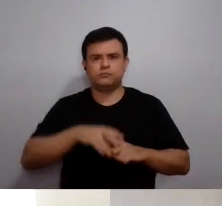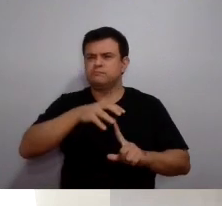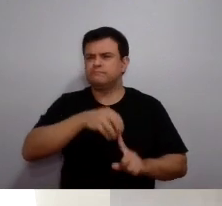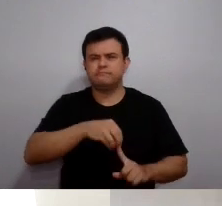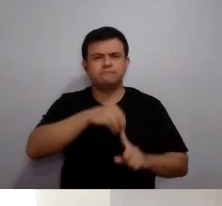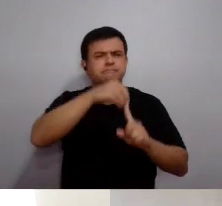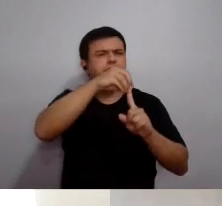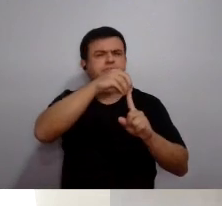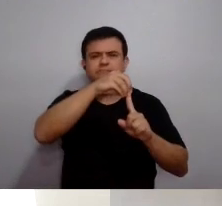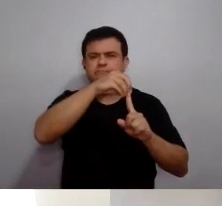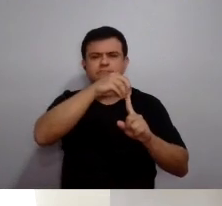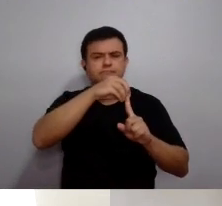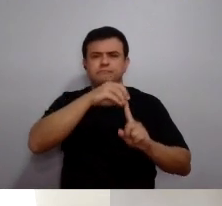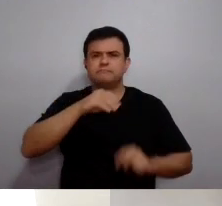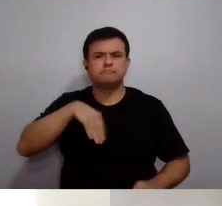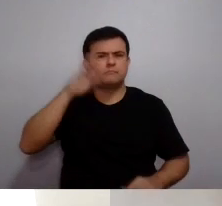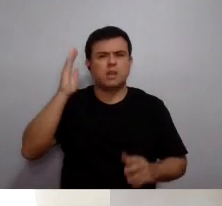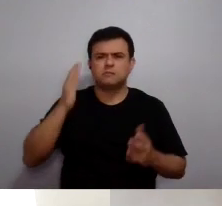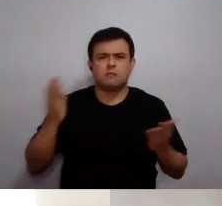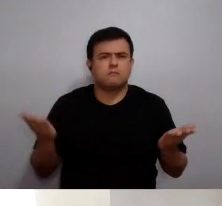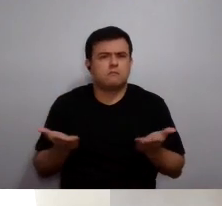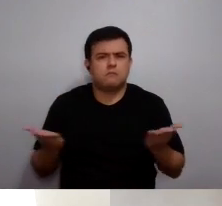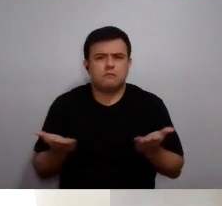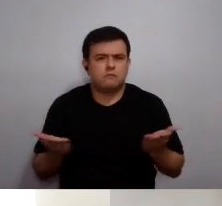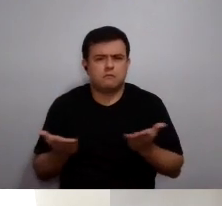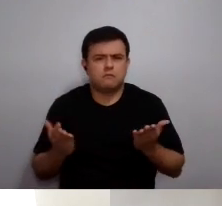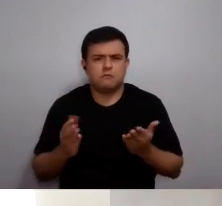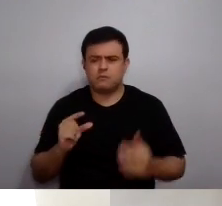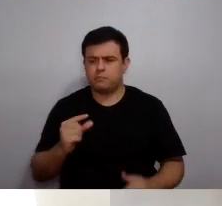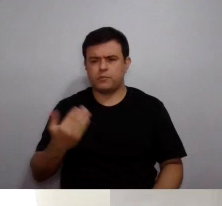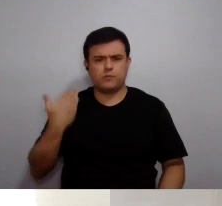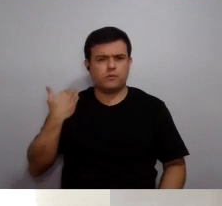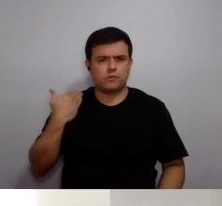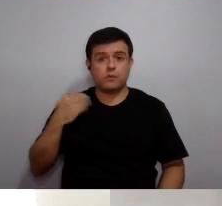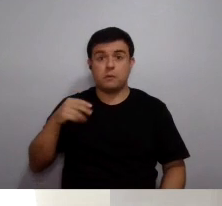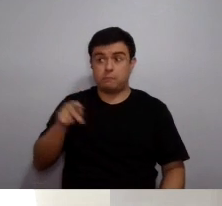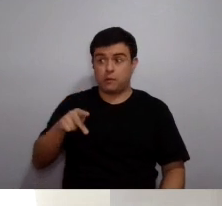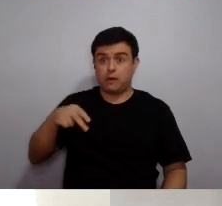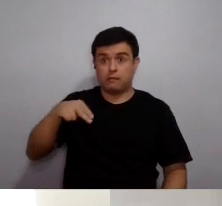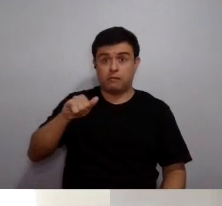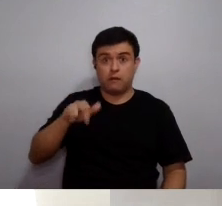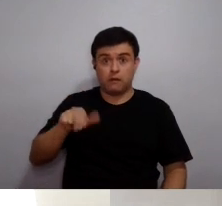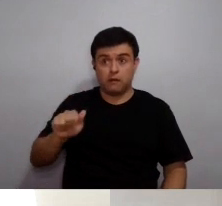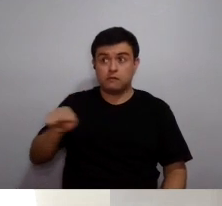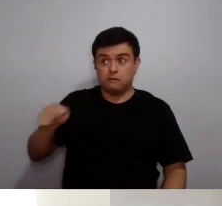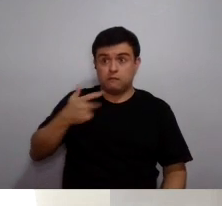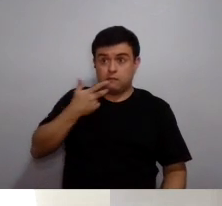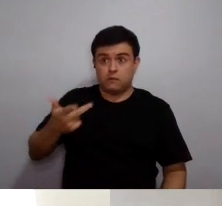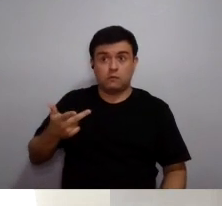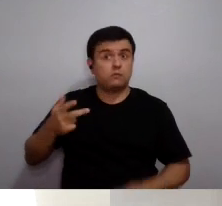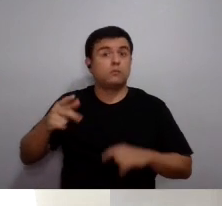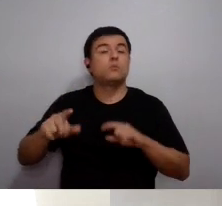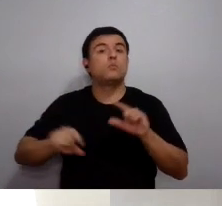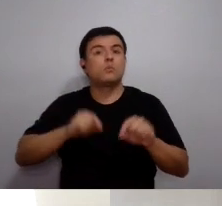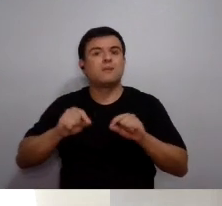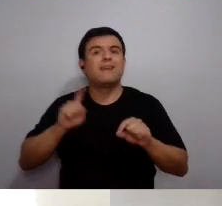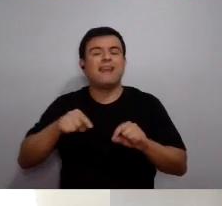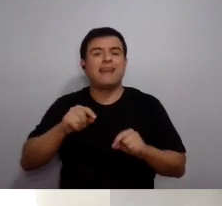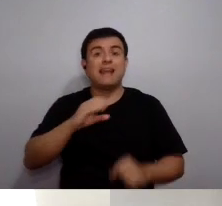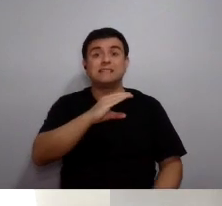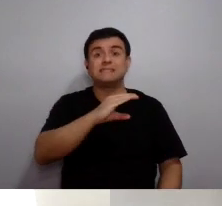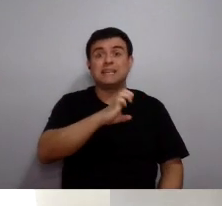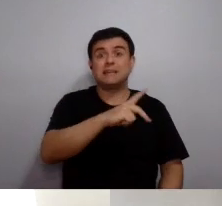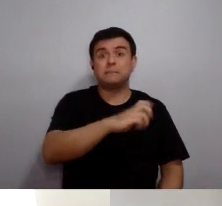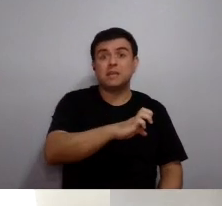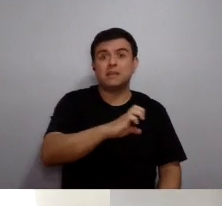mais importantes que foram tomados agora, recentemente, a professora Naira lembra muito bem, foi a decisão